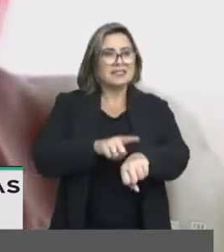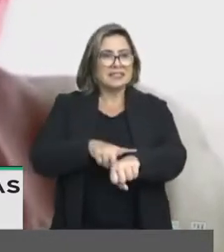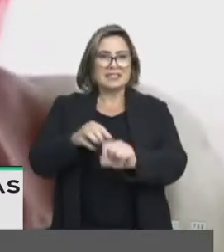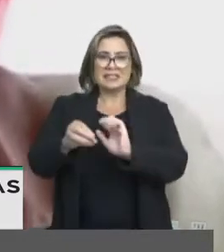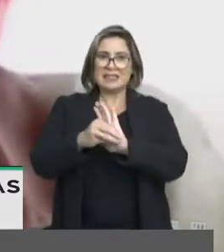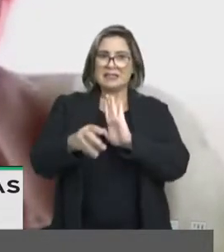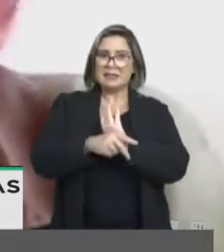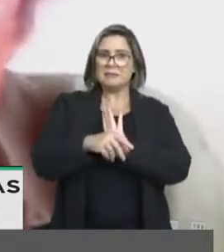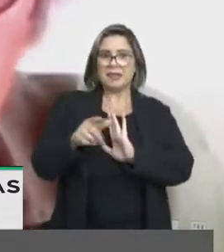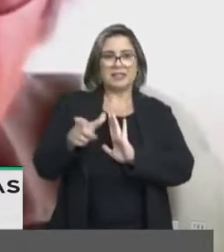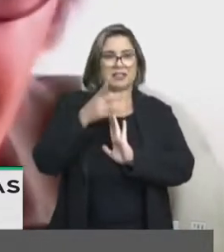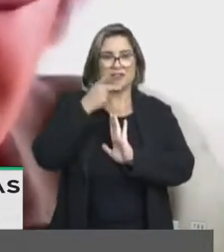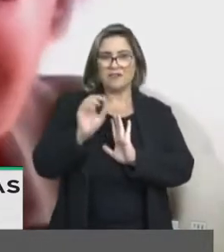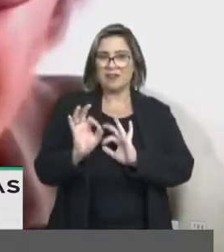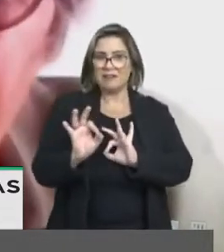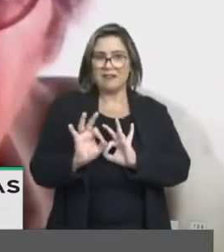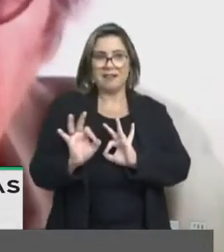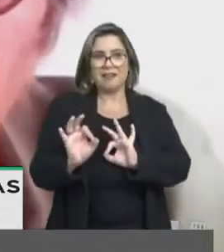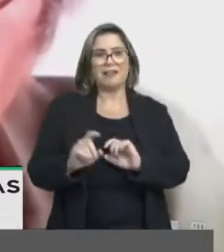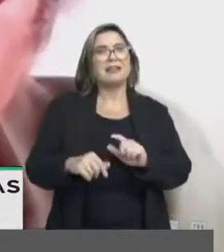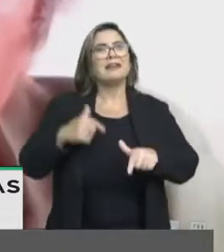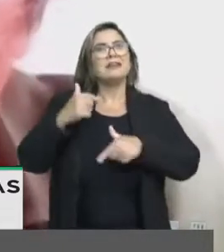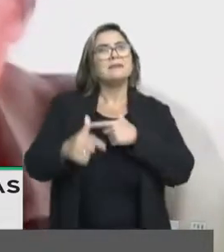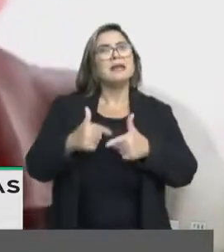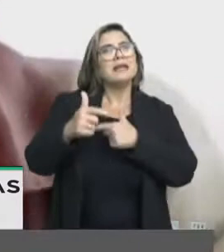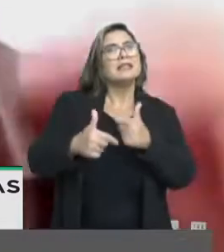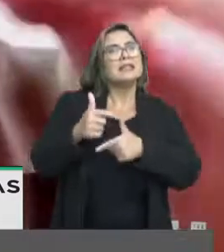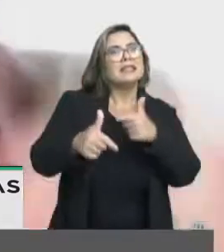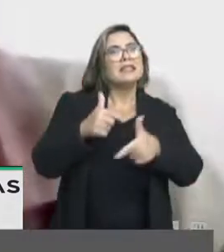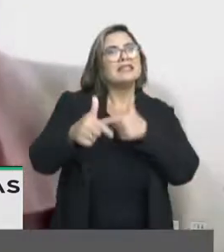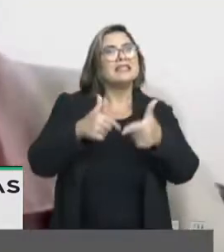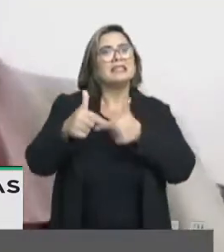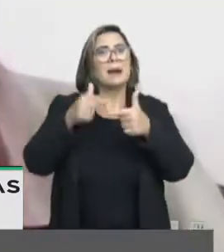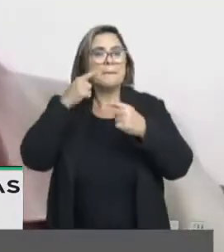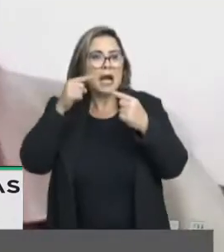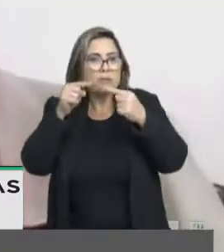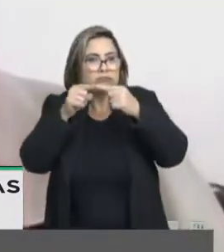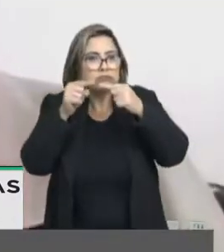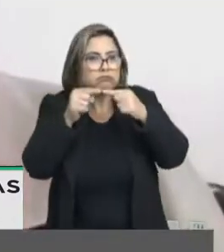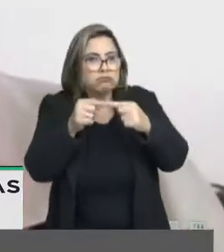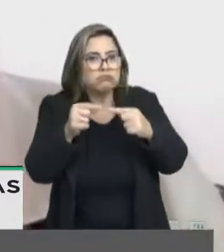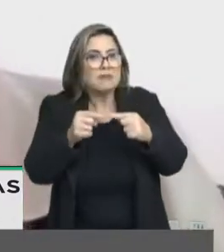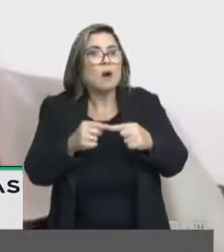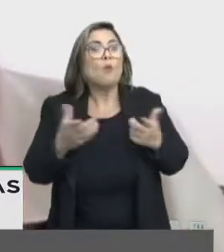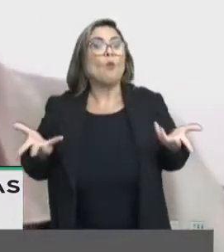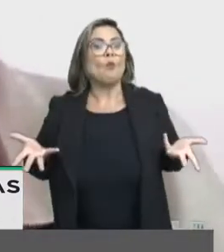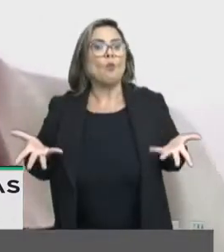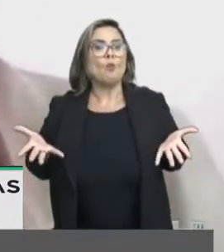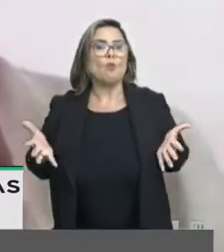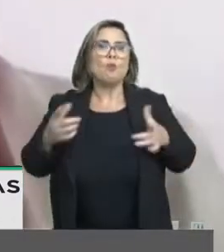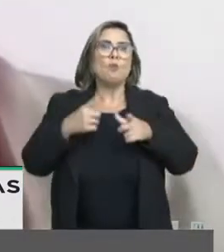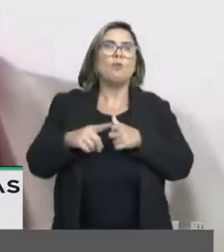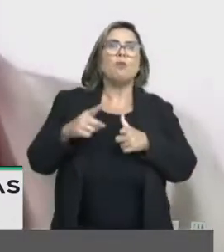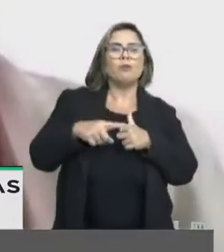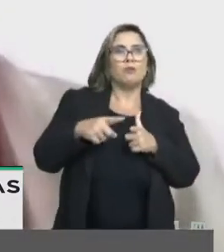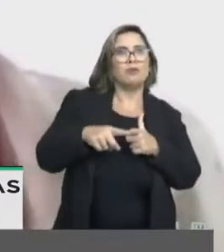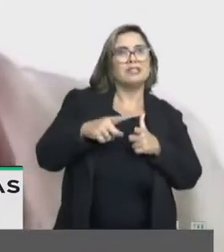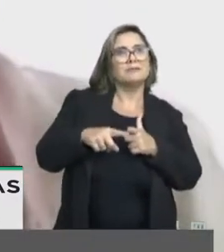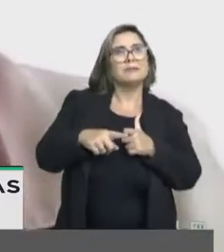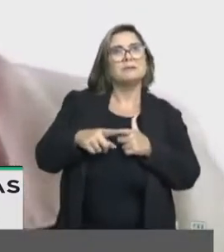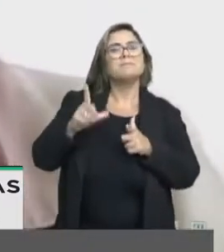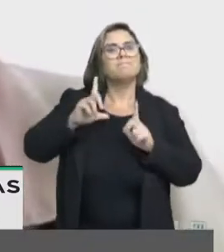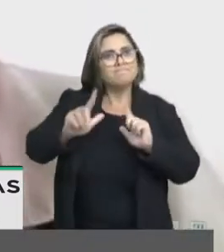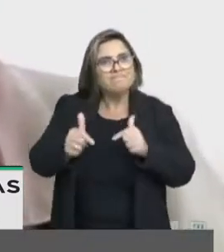provisória. Então, é preciso que a gente se dedique a ver quais são os problemas que existem e enfrentá-los,